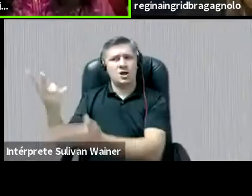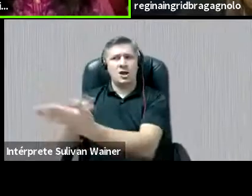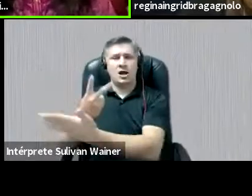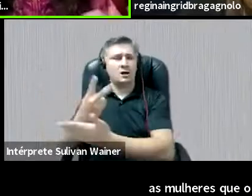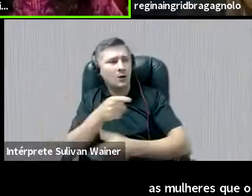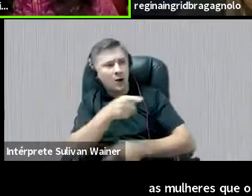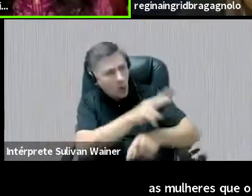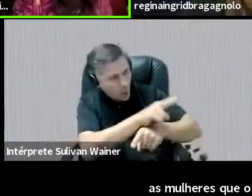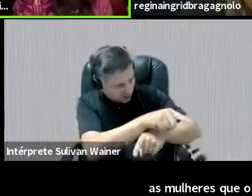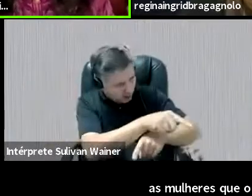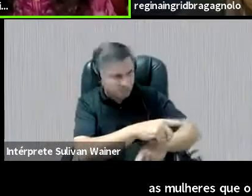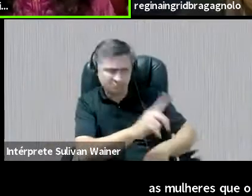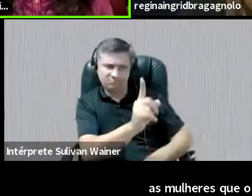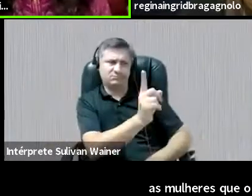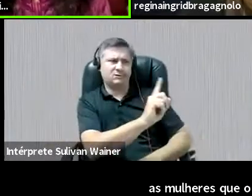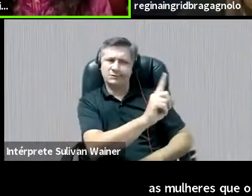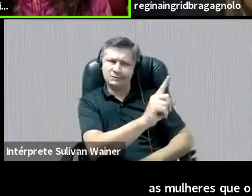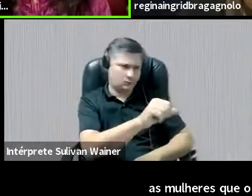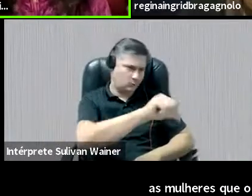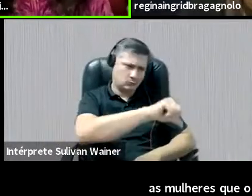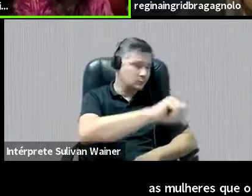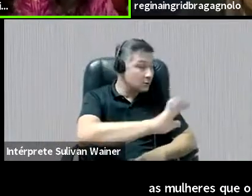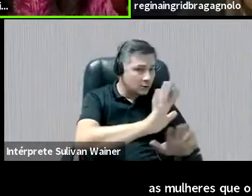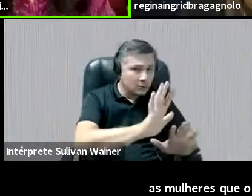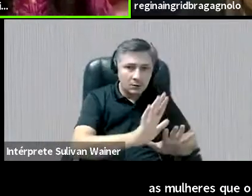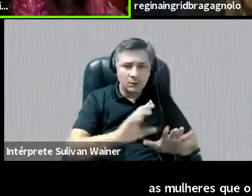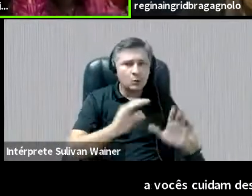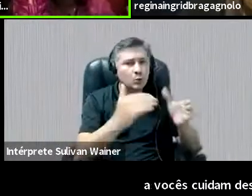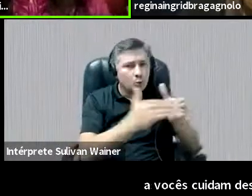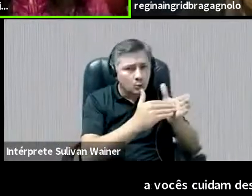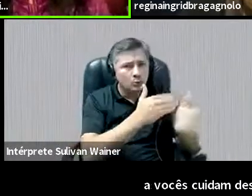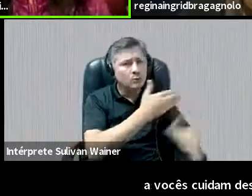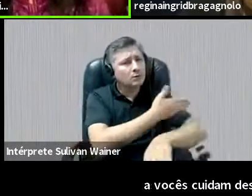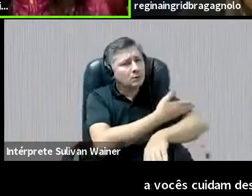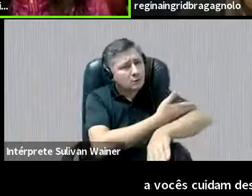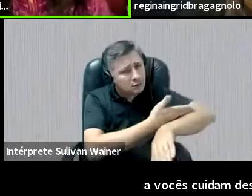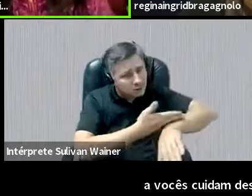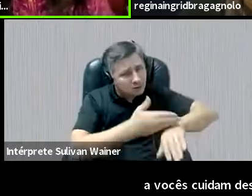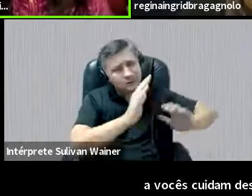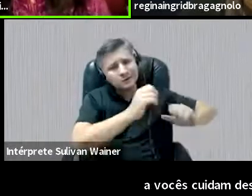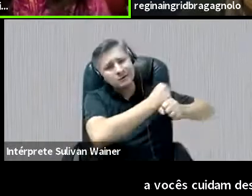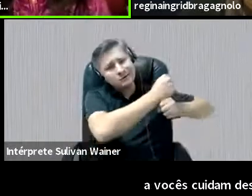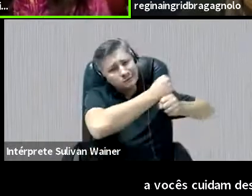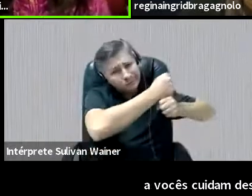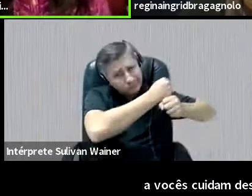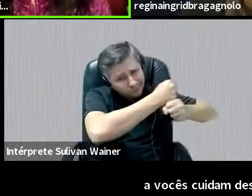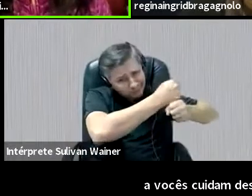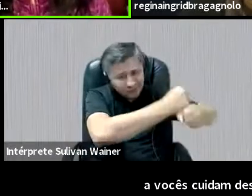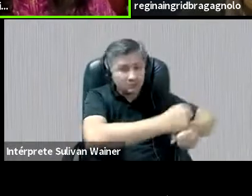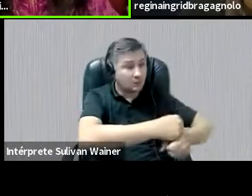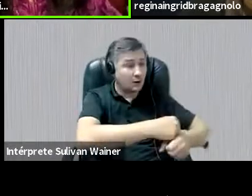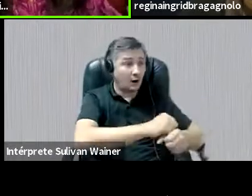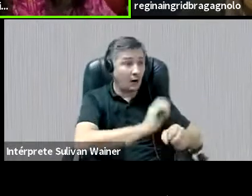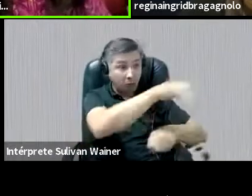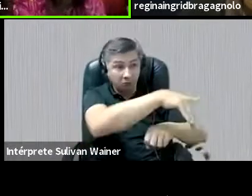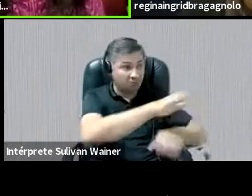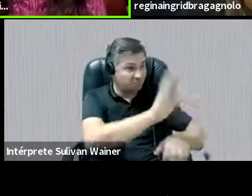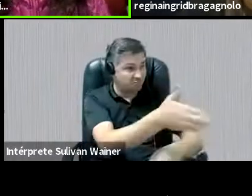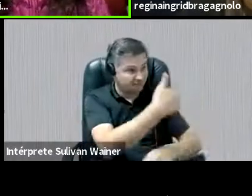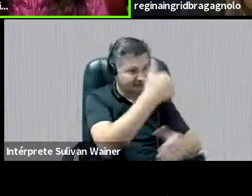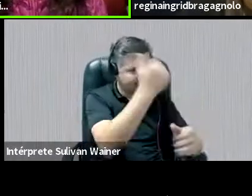aspecto que é delas, que é organizacional e que é milenar, né, gente? Que a gente não pode passar por cima. Então,